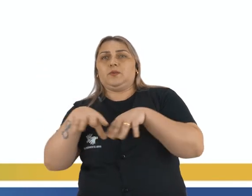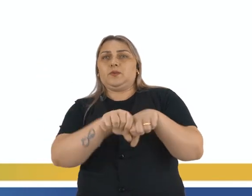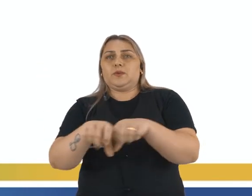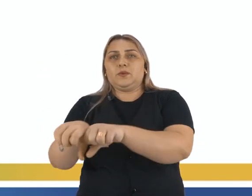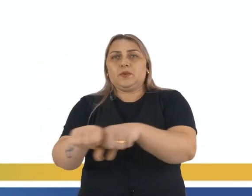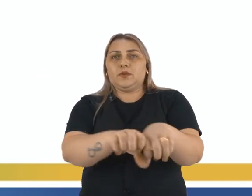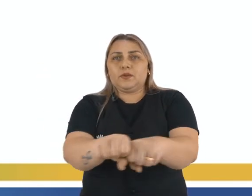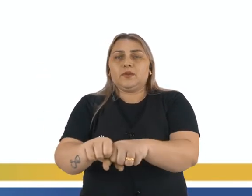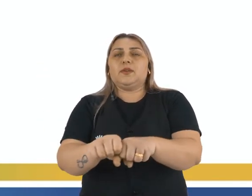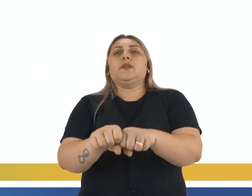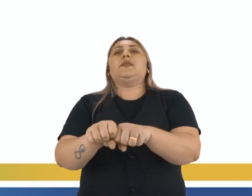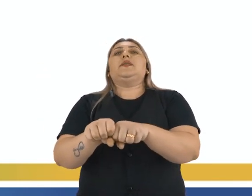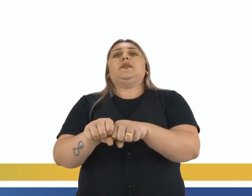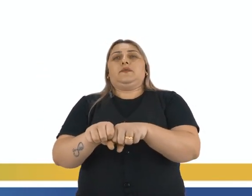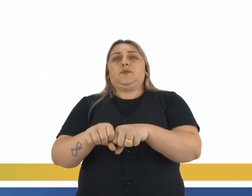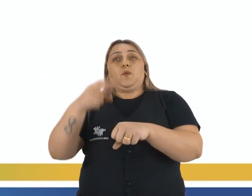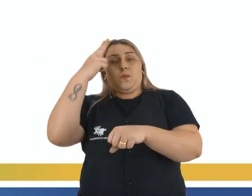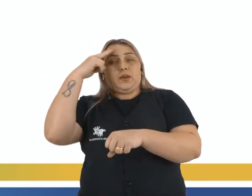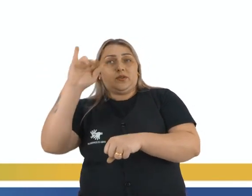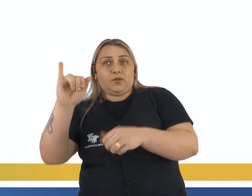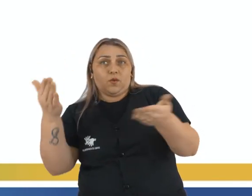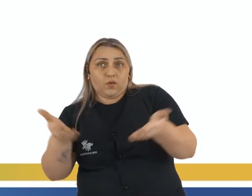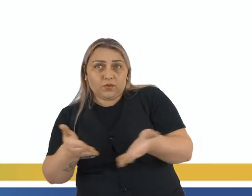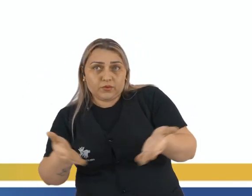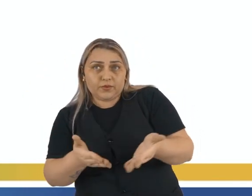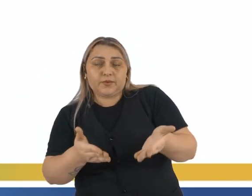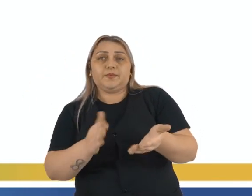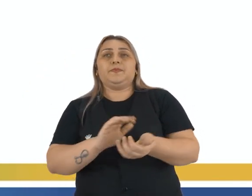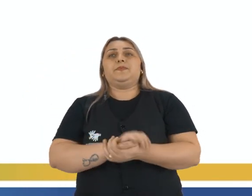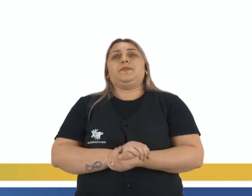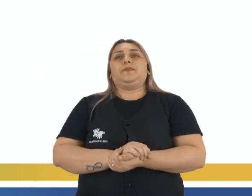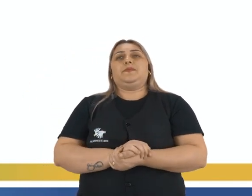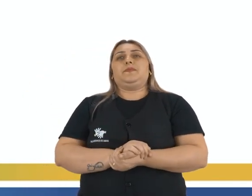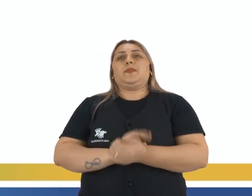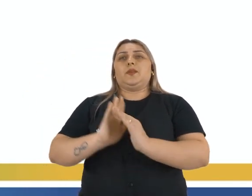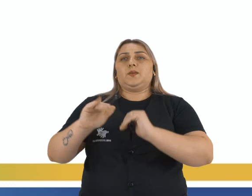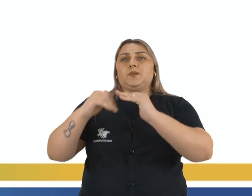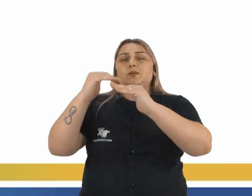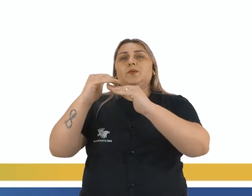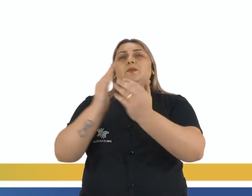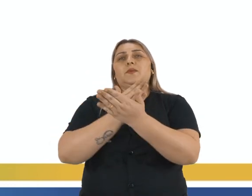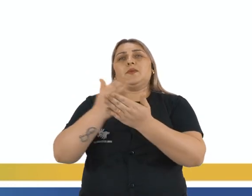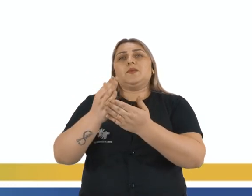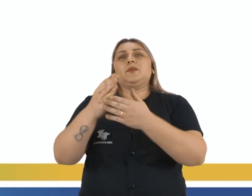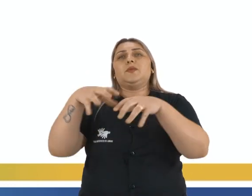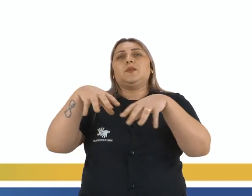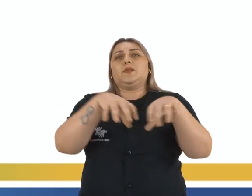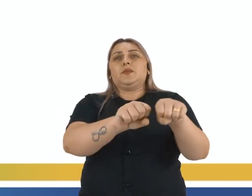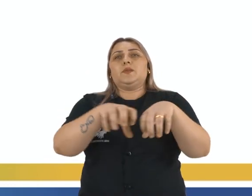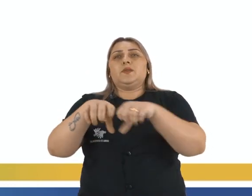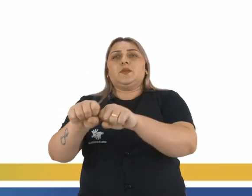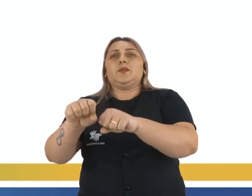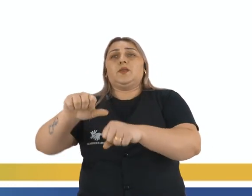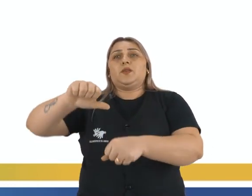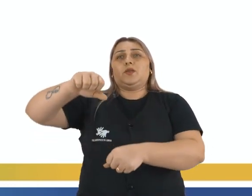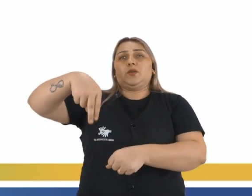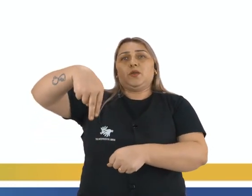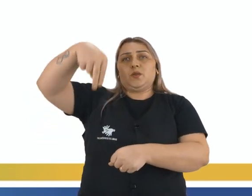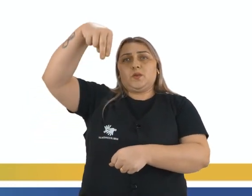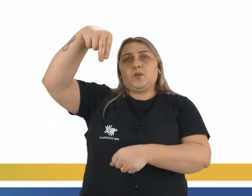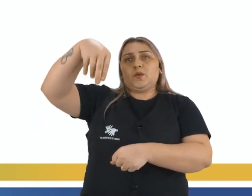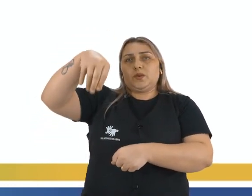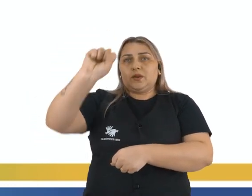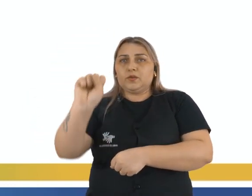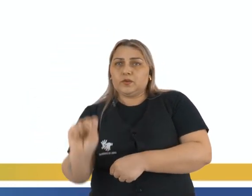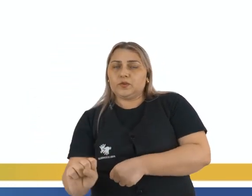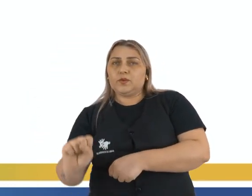Domingos, da Ilha de Espanhola ou Haiti, né. E, aos poucos, eles foram ocupando as regiões de norte, depois ao